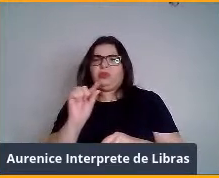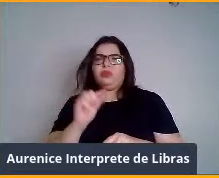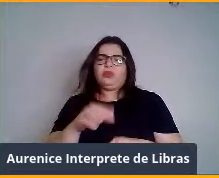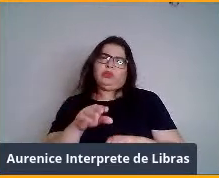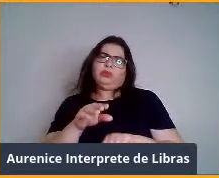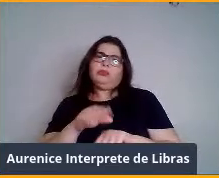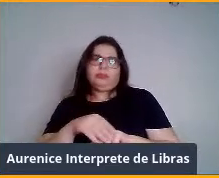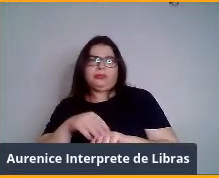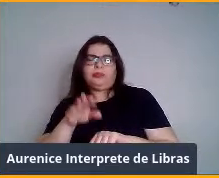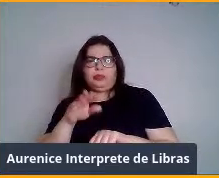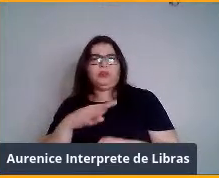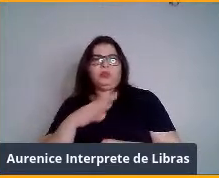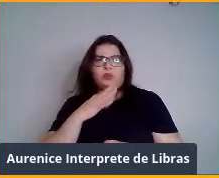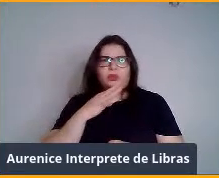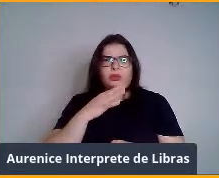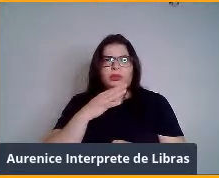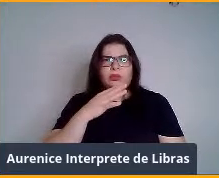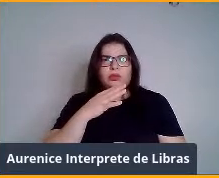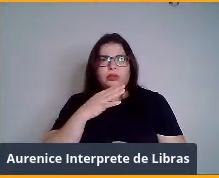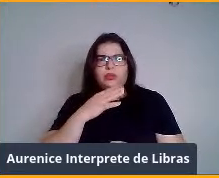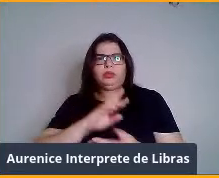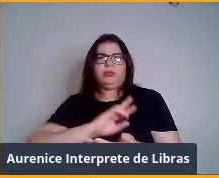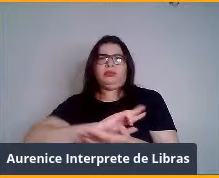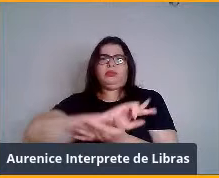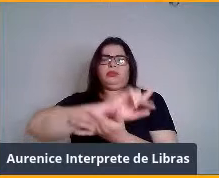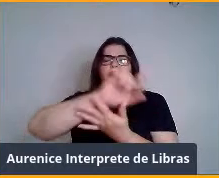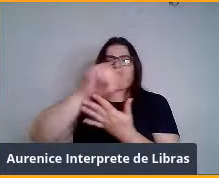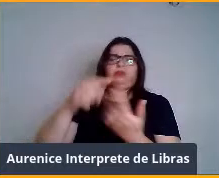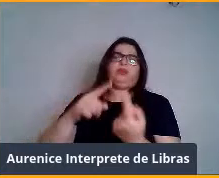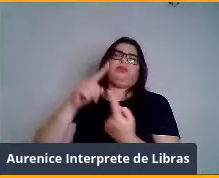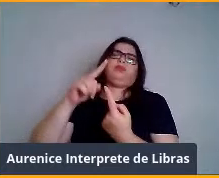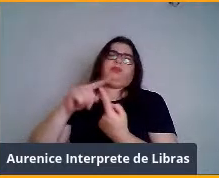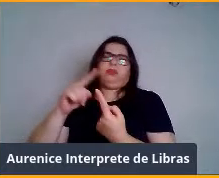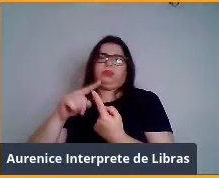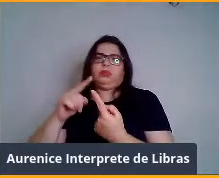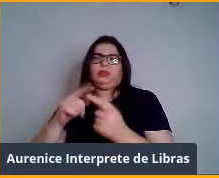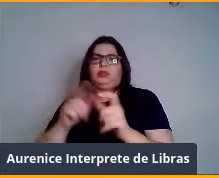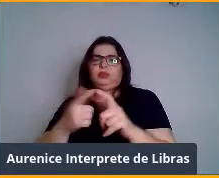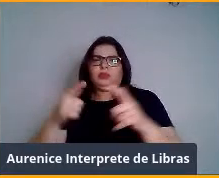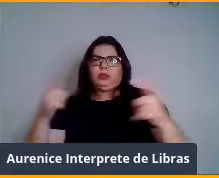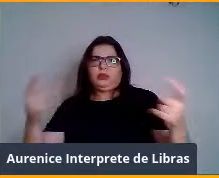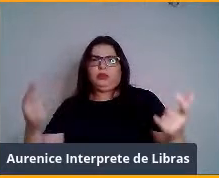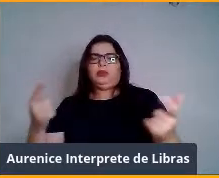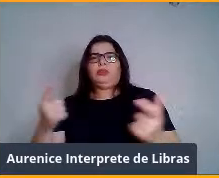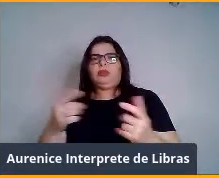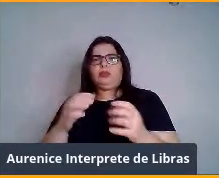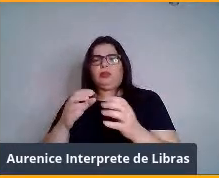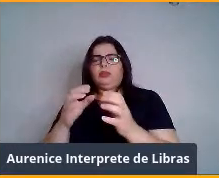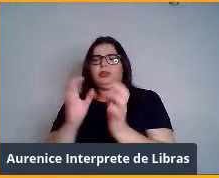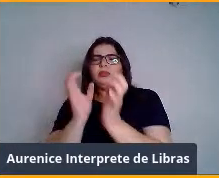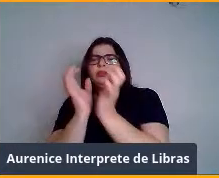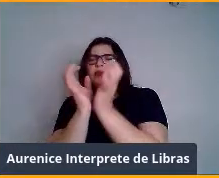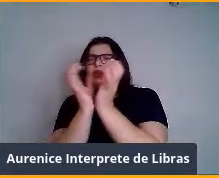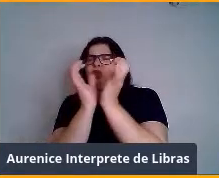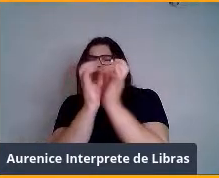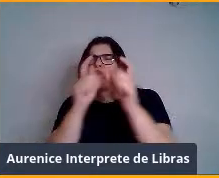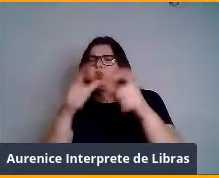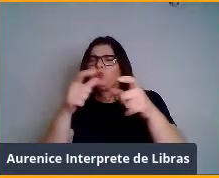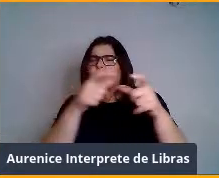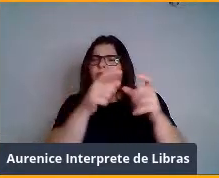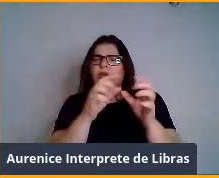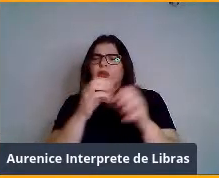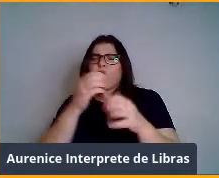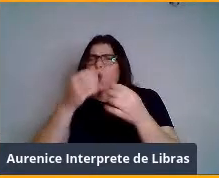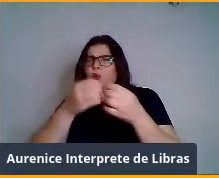ocorre, né? As várias espécies, sobretudo aquelas com grandes ninhadas, copulam com vários machos, né, as fêmeas